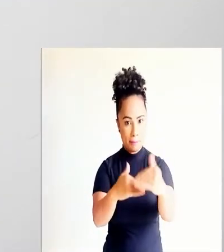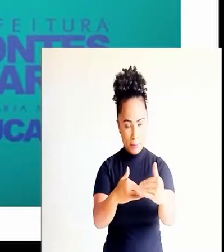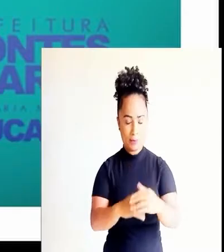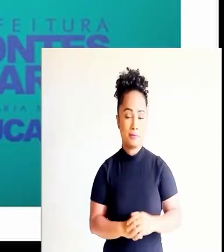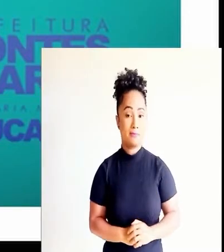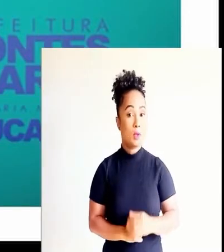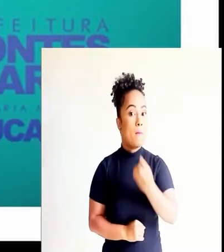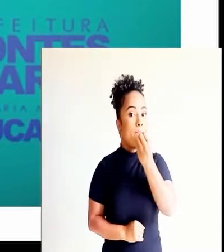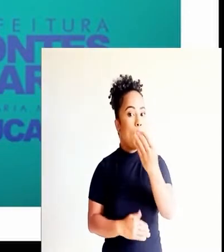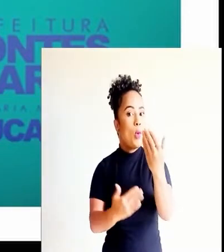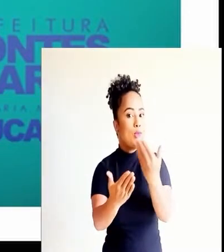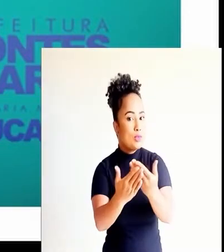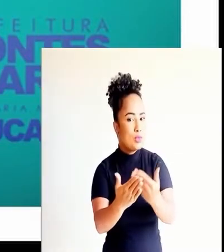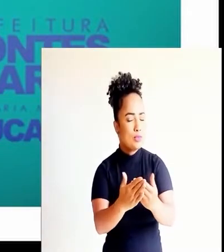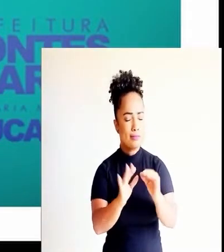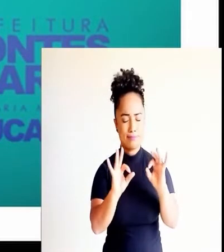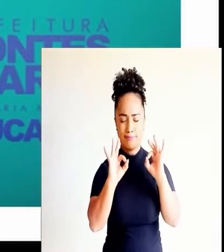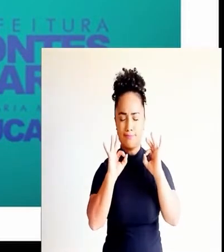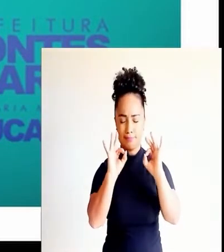prova.